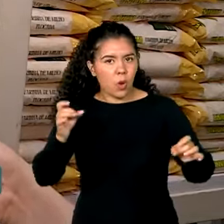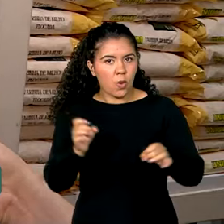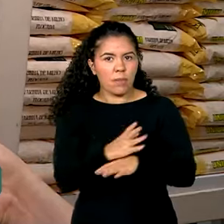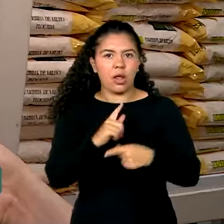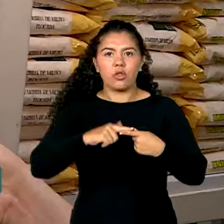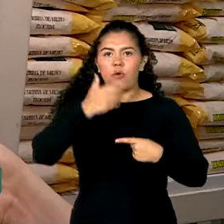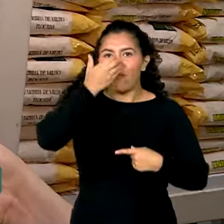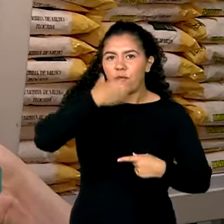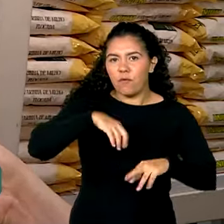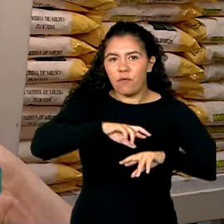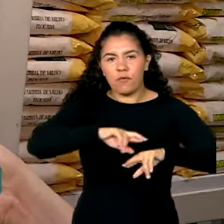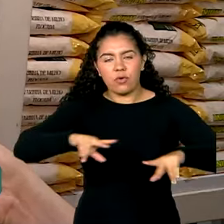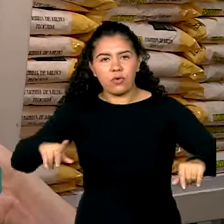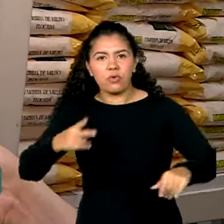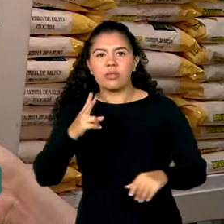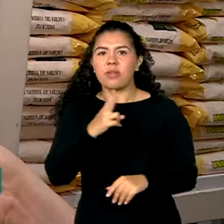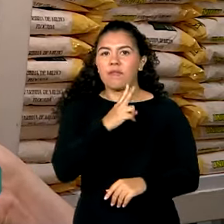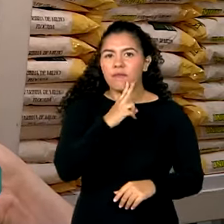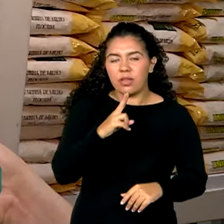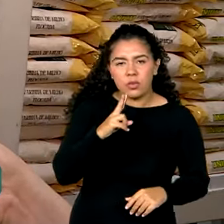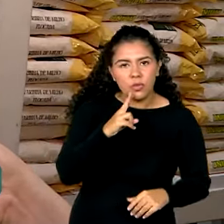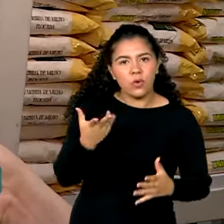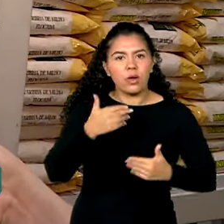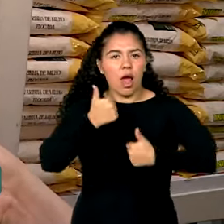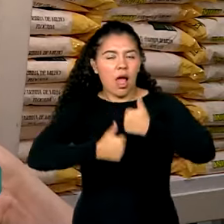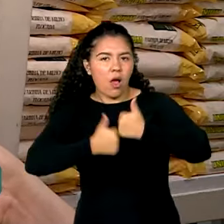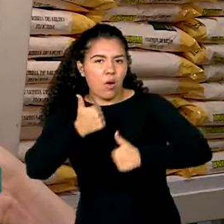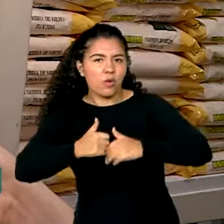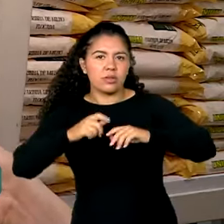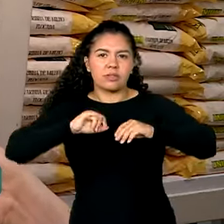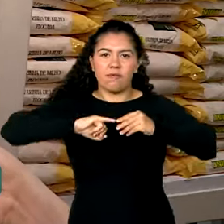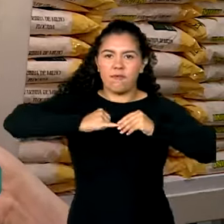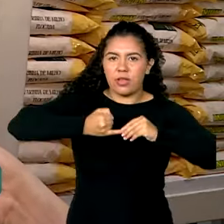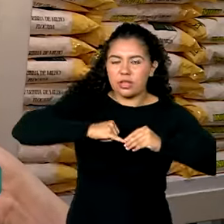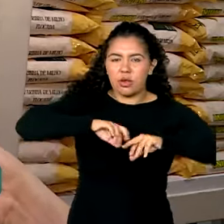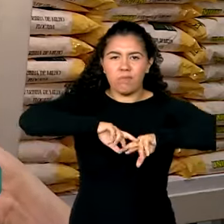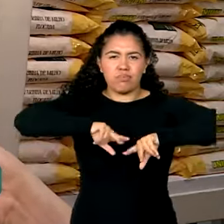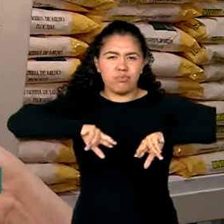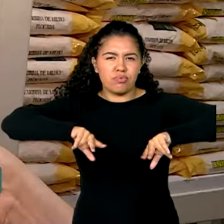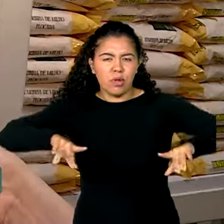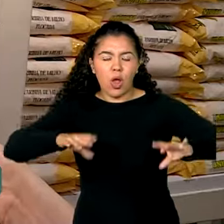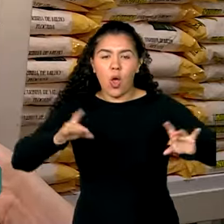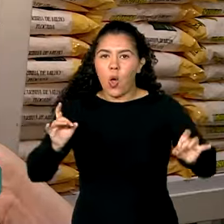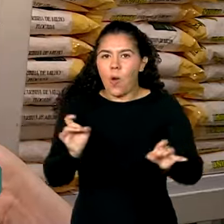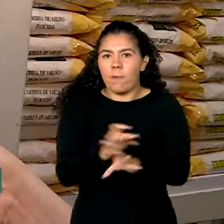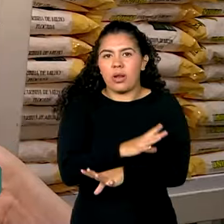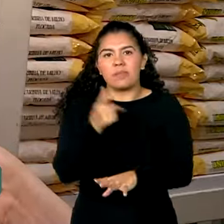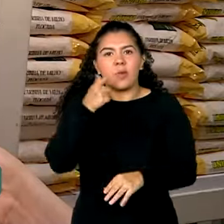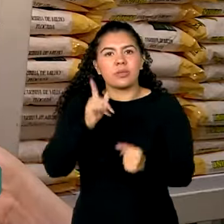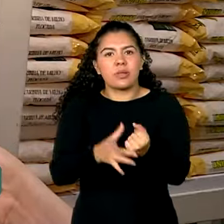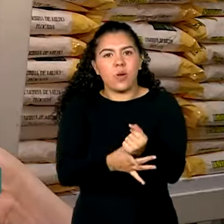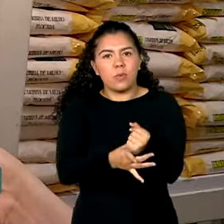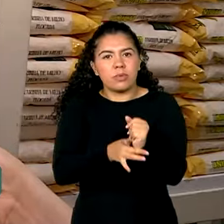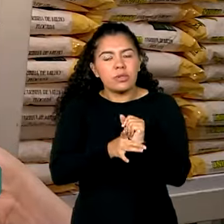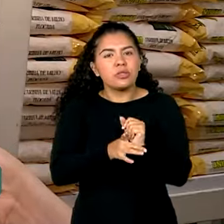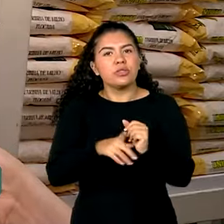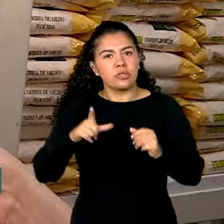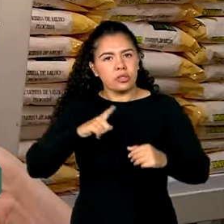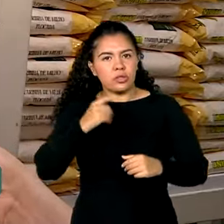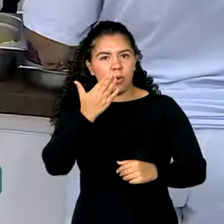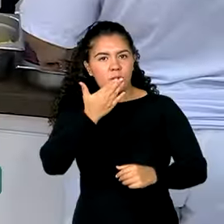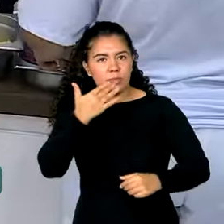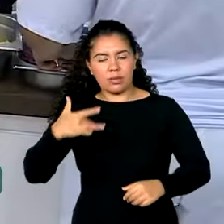Frutas, verduras, arroz, feijão, todos os grupos alimentares dentro daquela refeição para a gente garantir esse aposto nutricional para esses